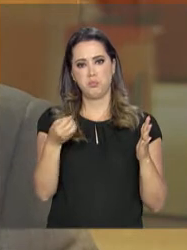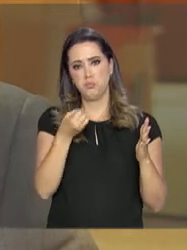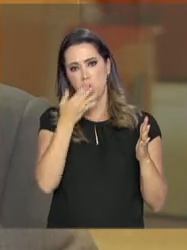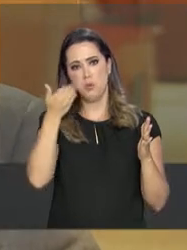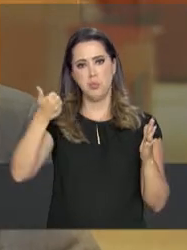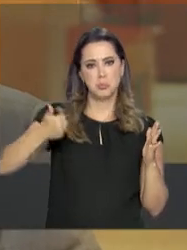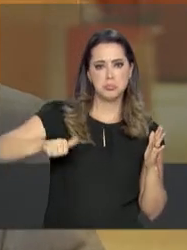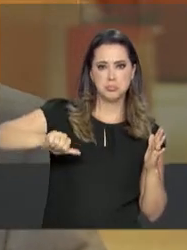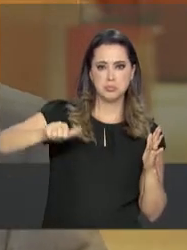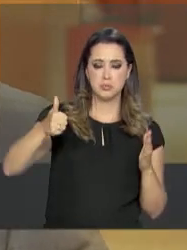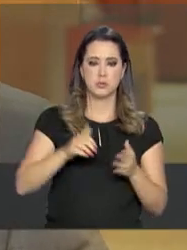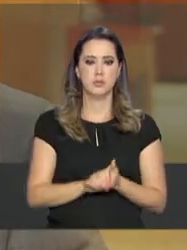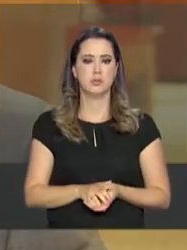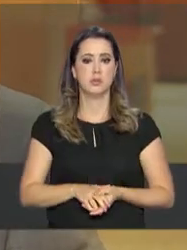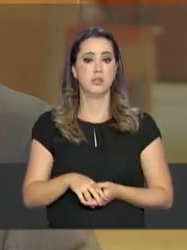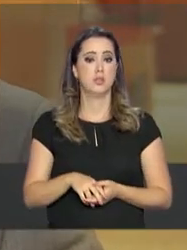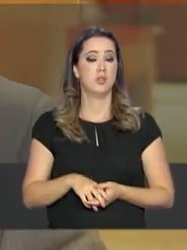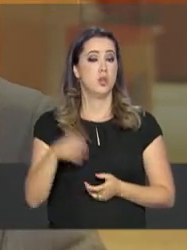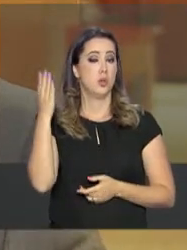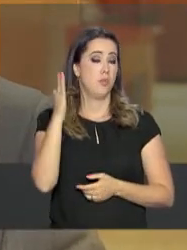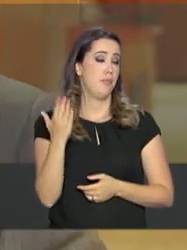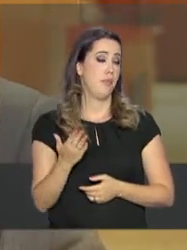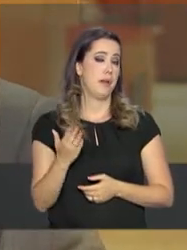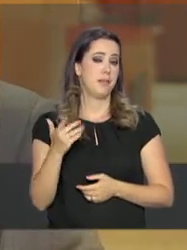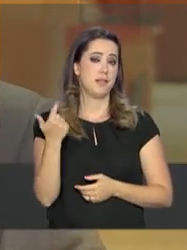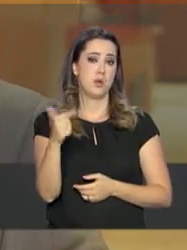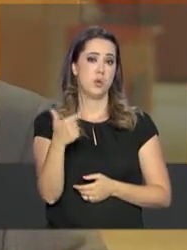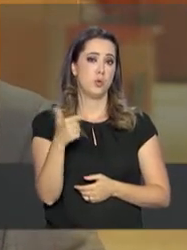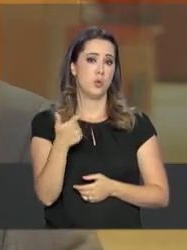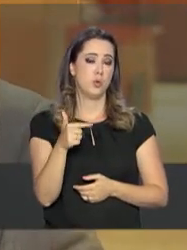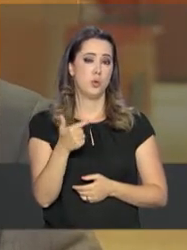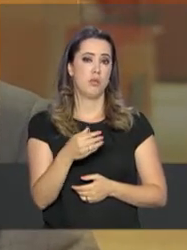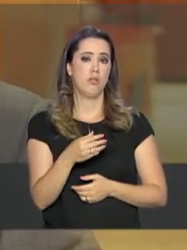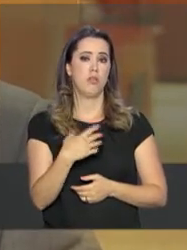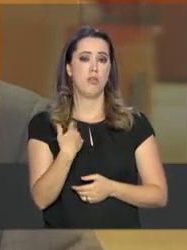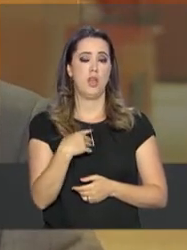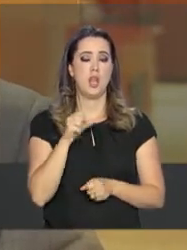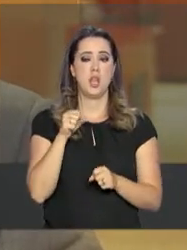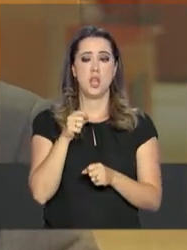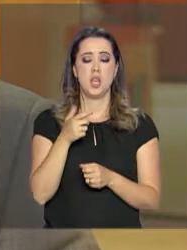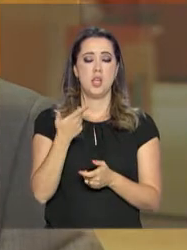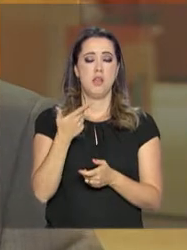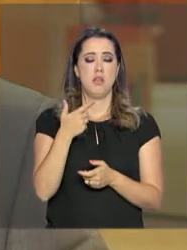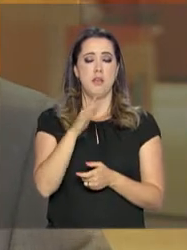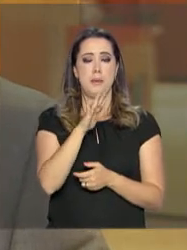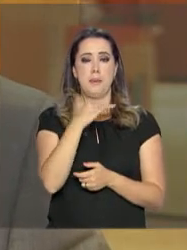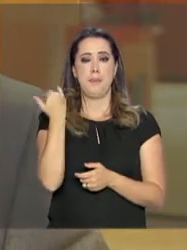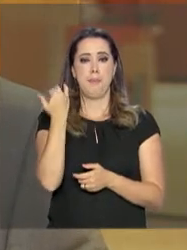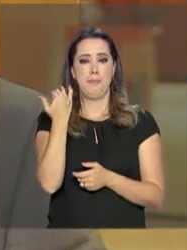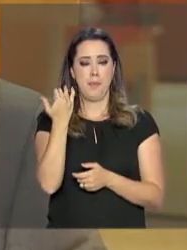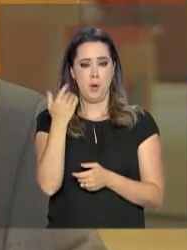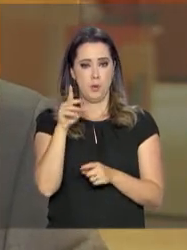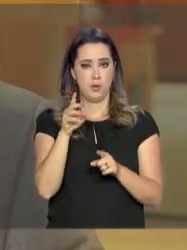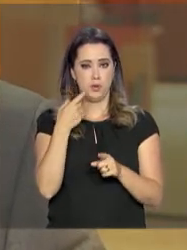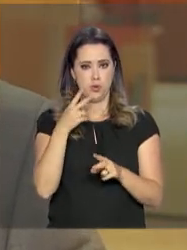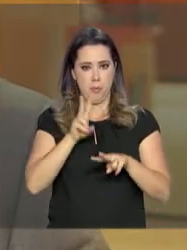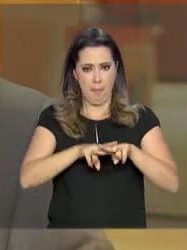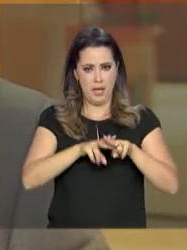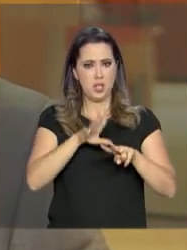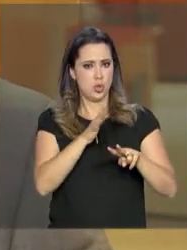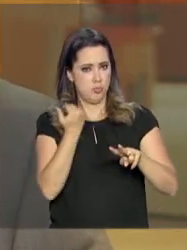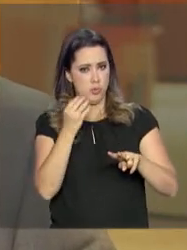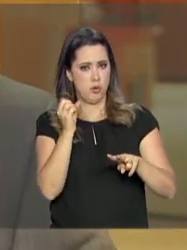tem nem pena de morte, nem prisão perpétua. Então, necessariamente, essa pessoa presa vai retornar para o